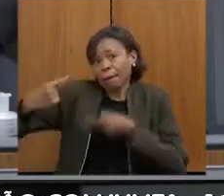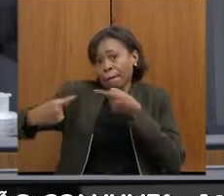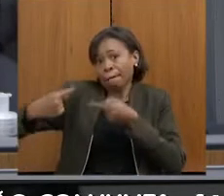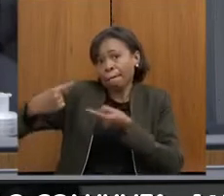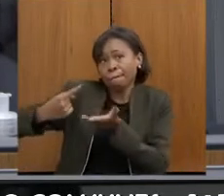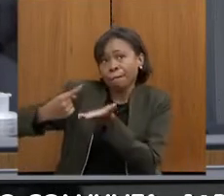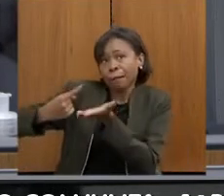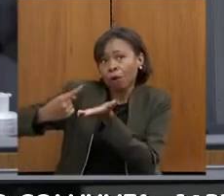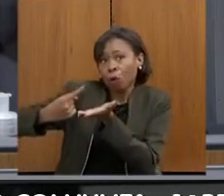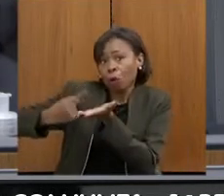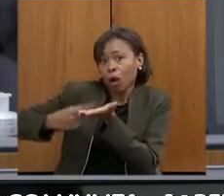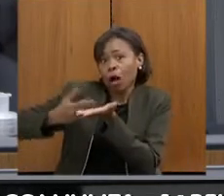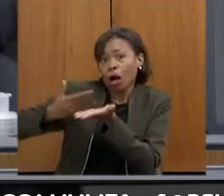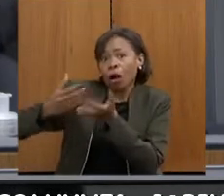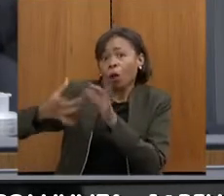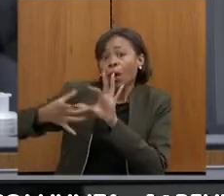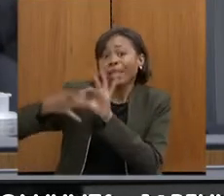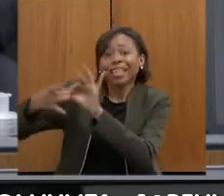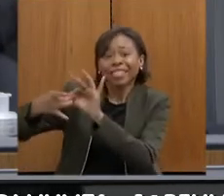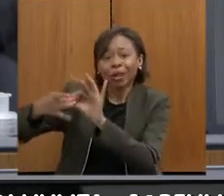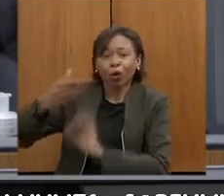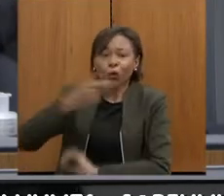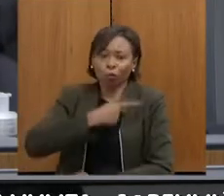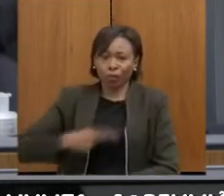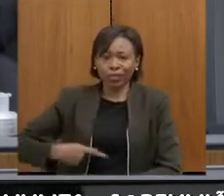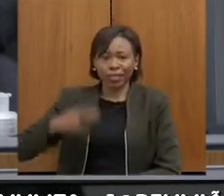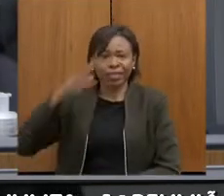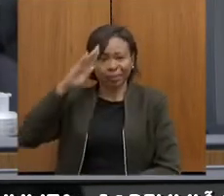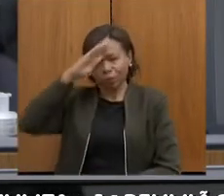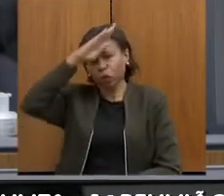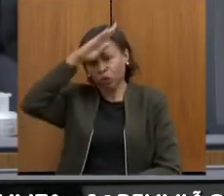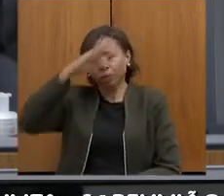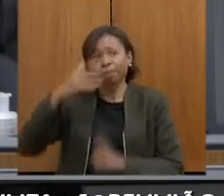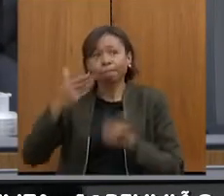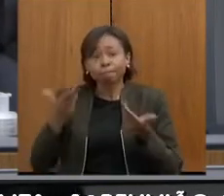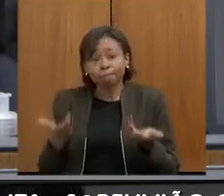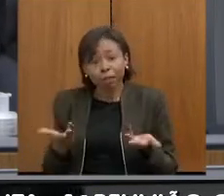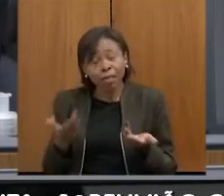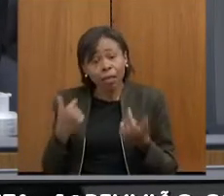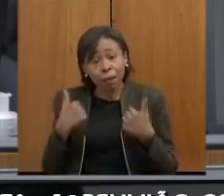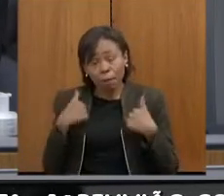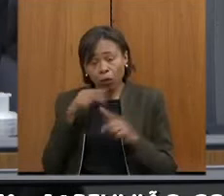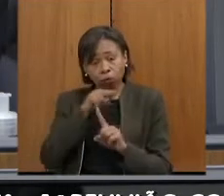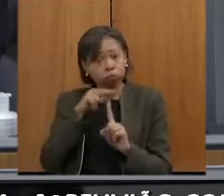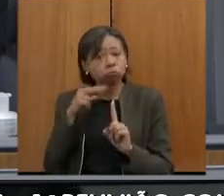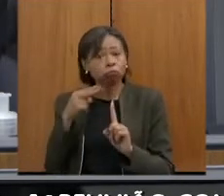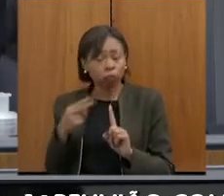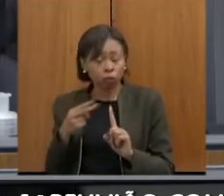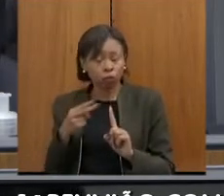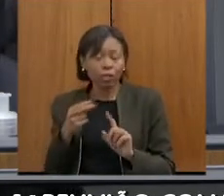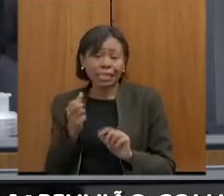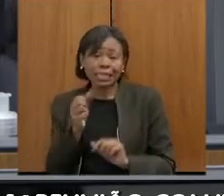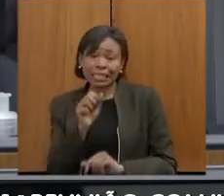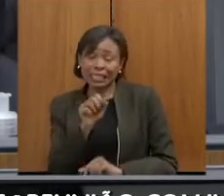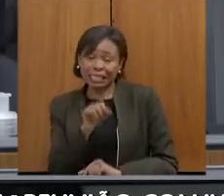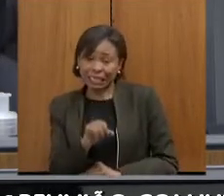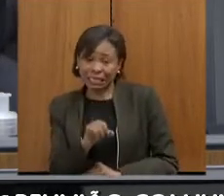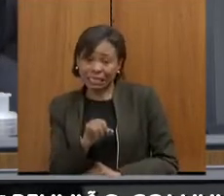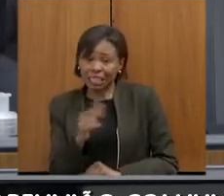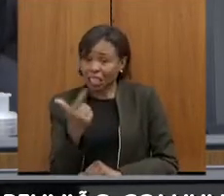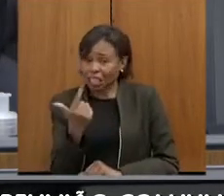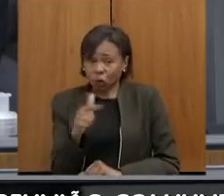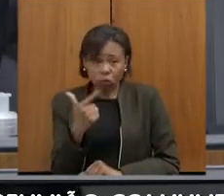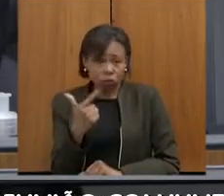Mas essa que é a minha observação e, do ponto de vista mais objetivo, seria, caso não haja mesmo essa